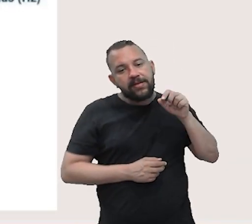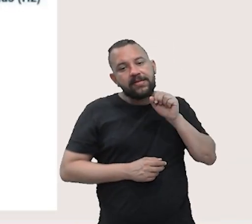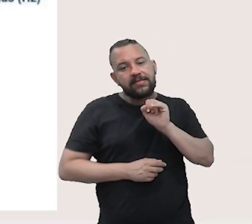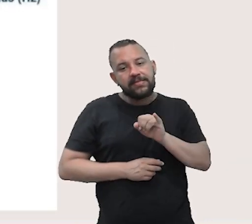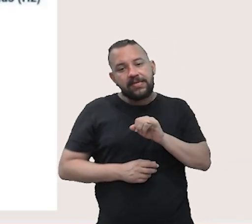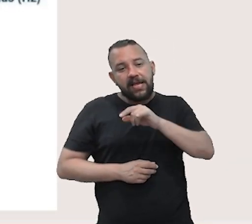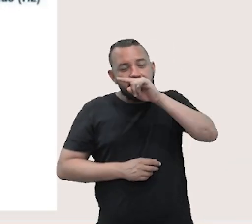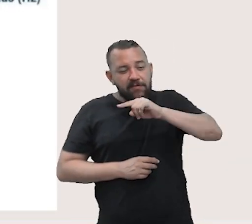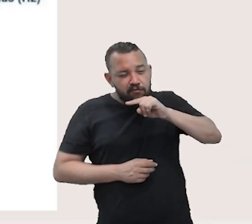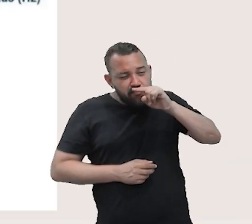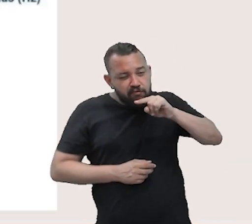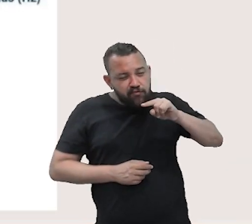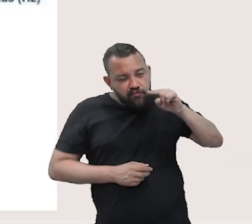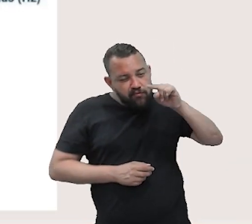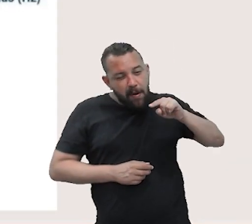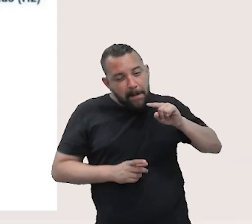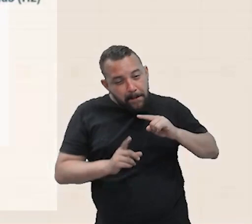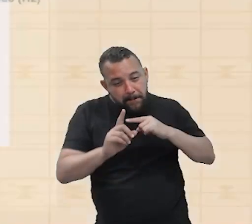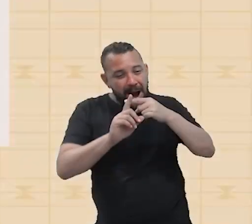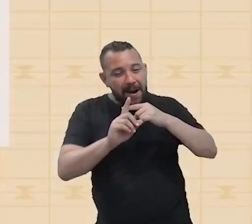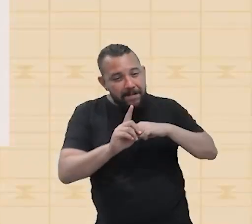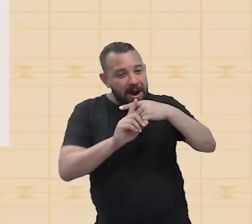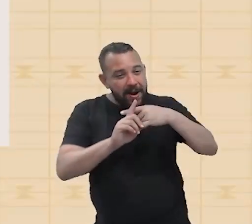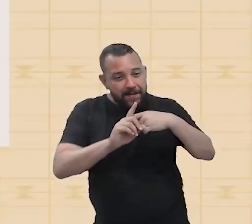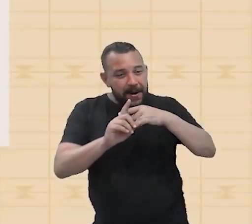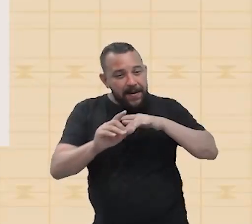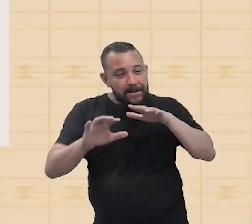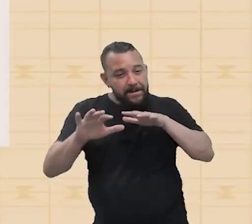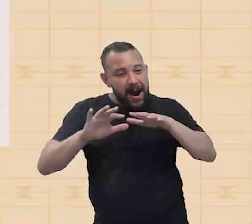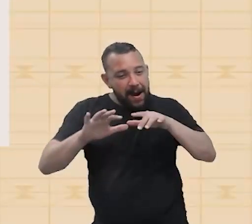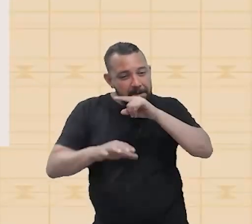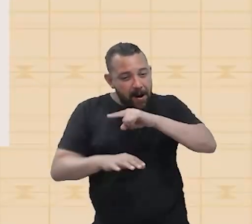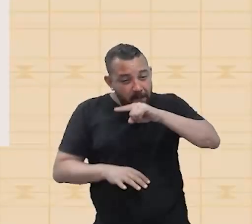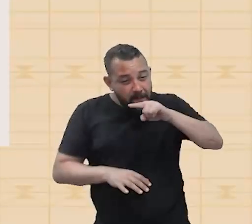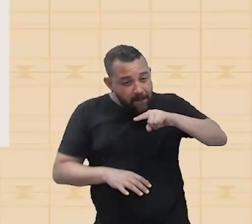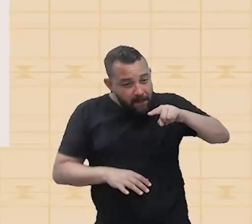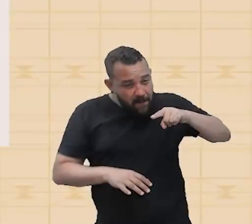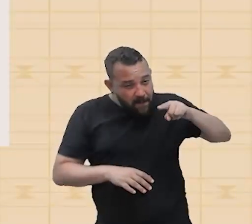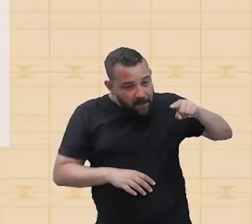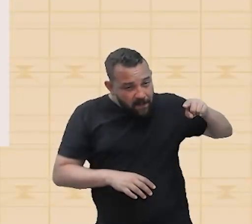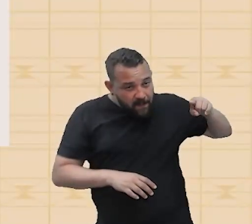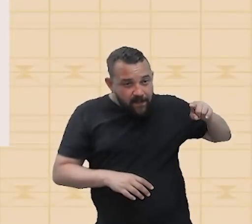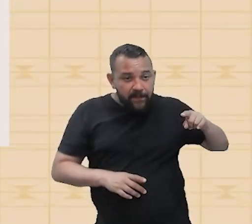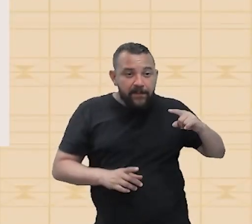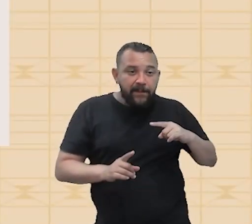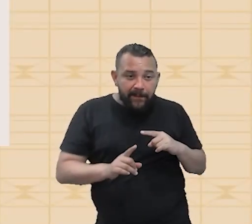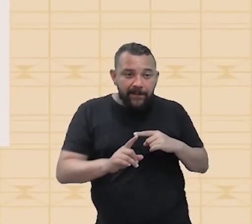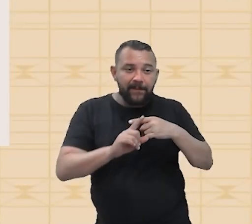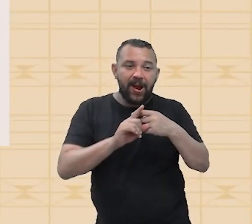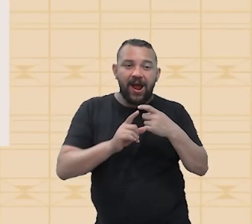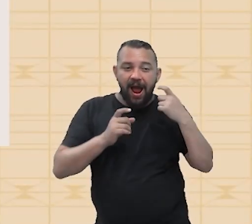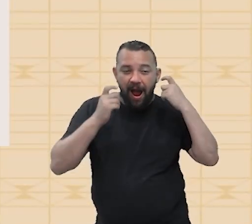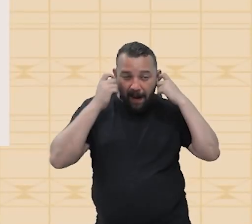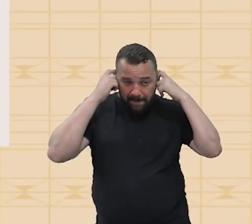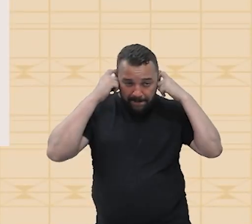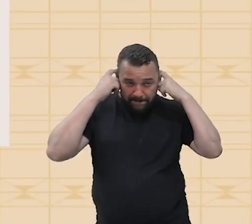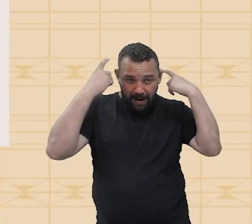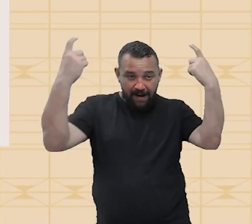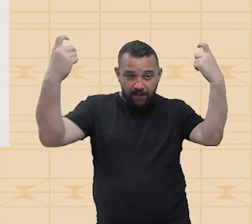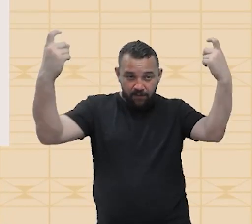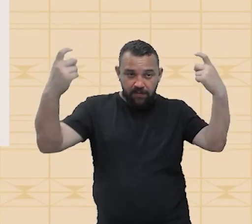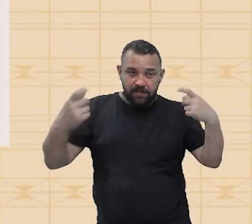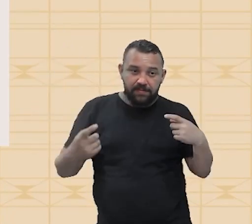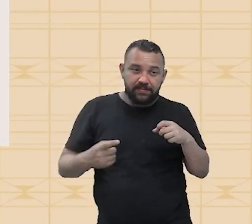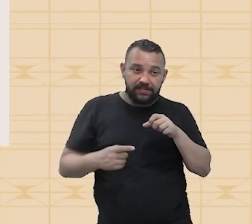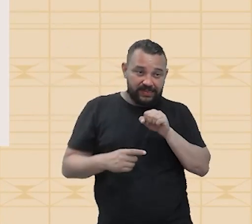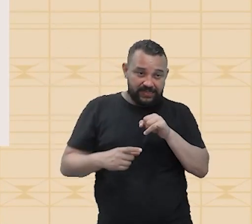repetição, quanto maior a frequência de uma onda, maior vai ser o som. Só que quando a gente